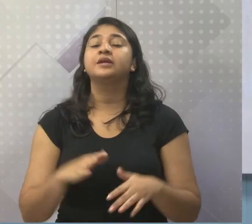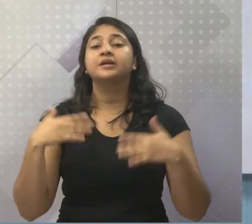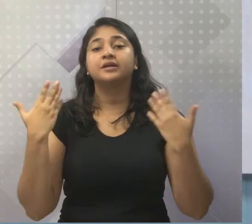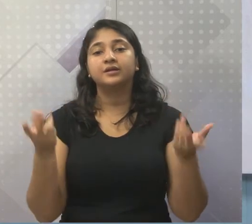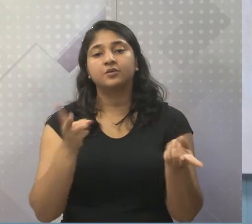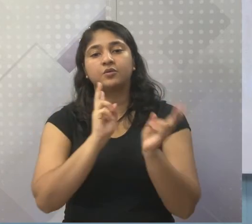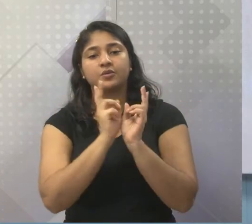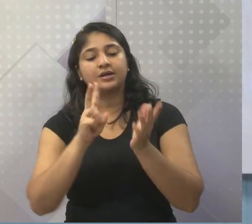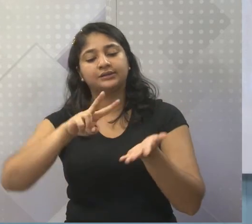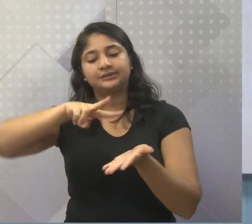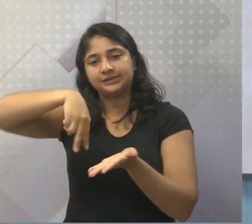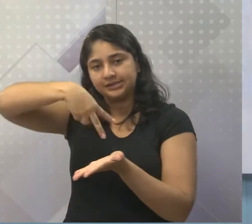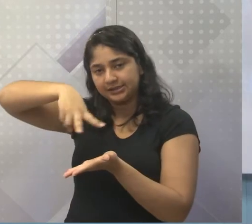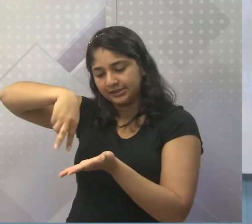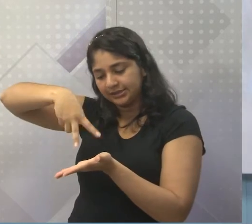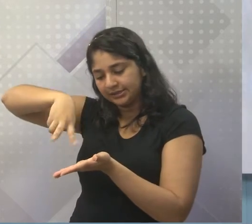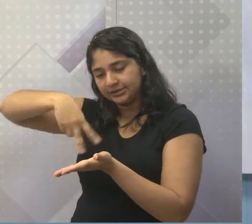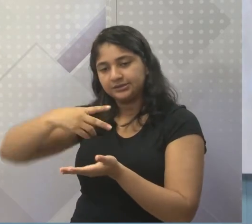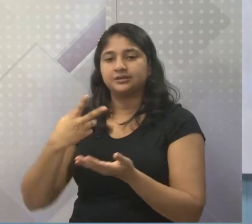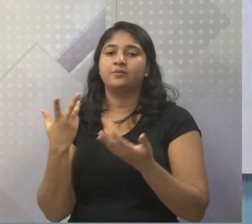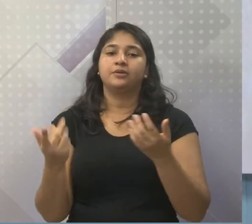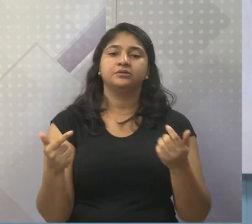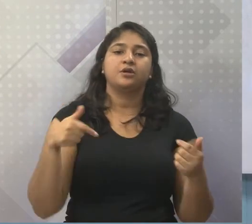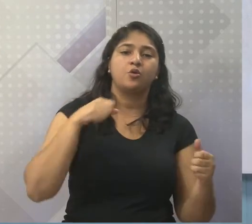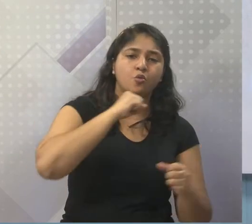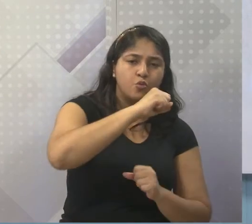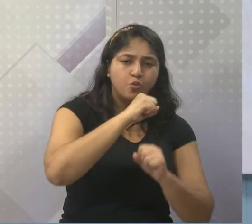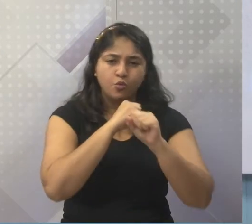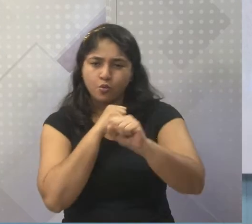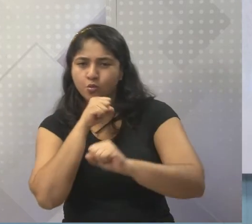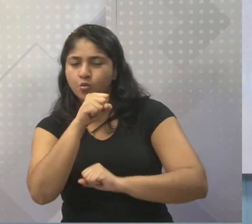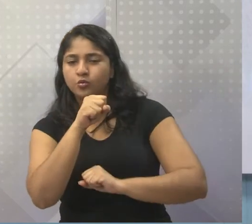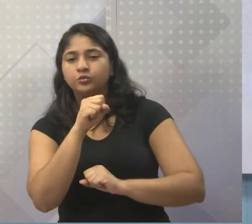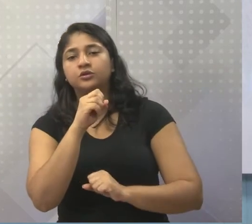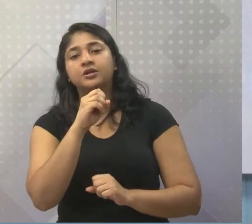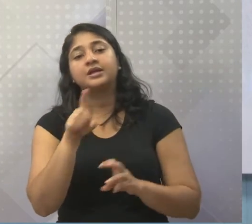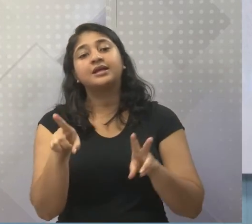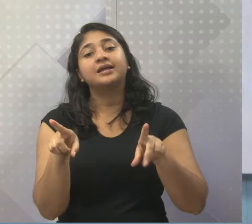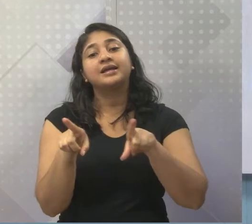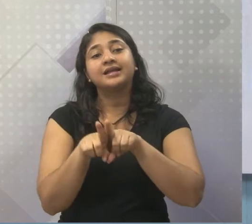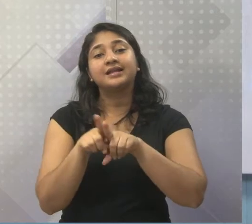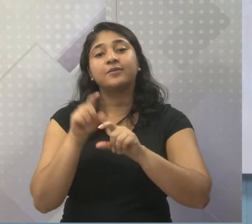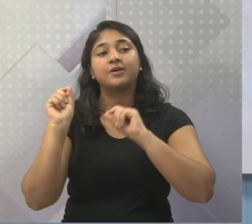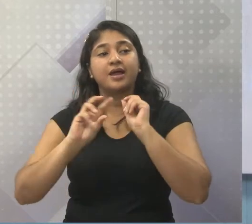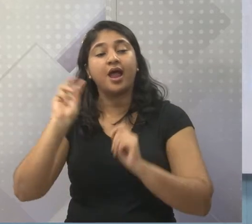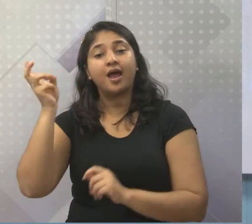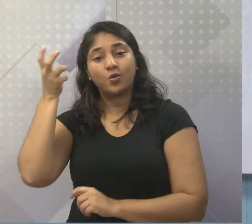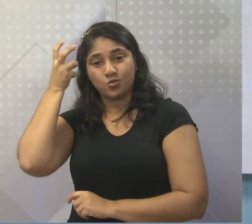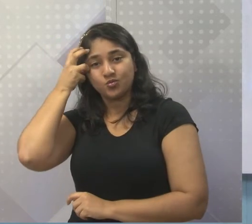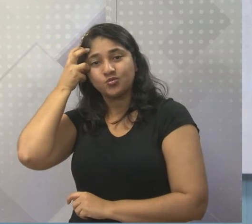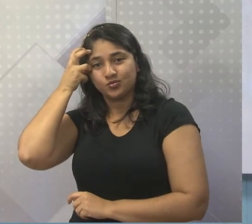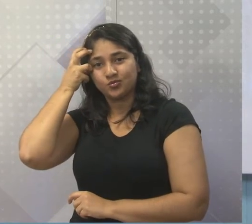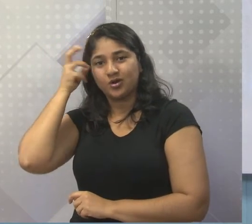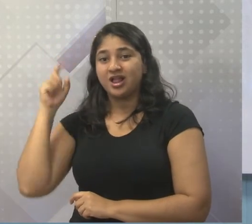gente entende também a capoeira como dança, como luta, né? E como uma manifestação cultural.